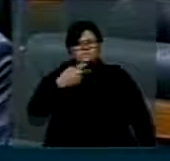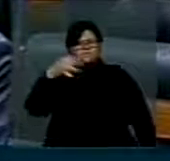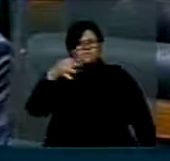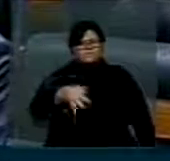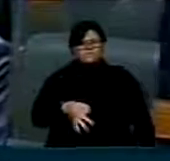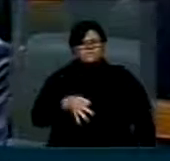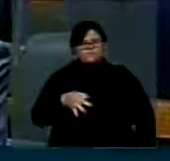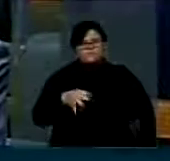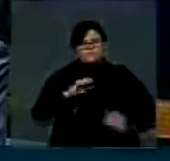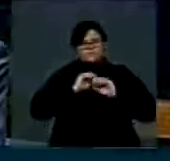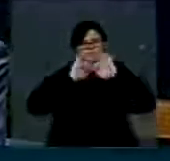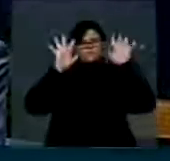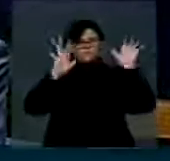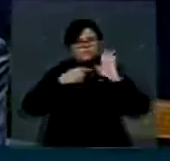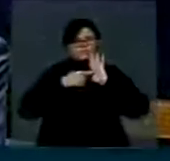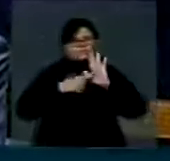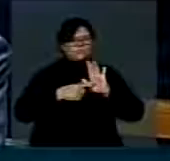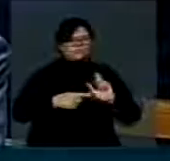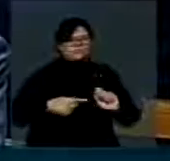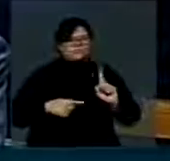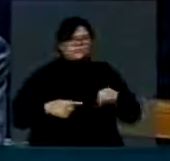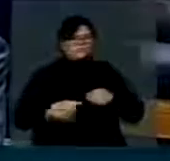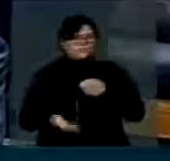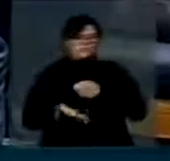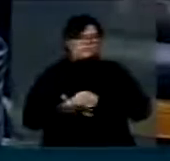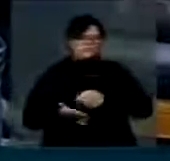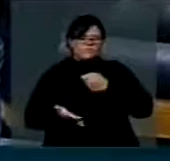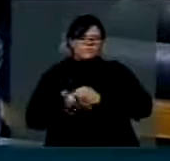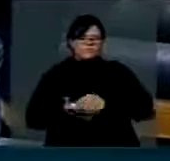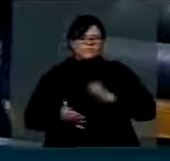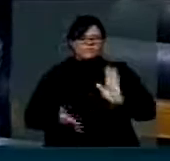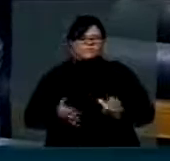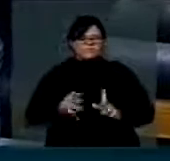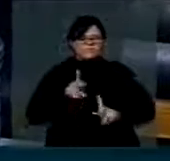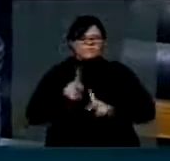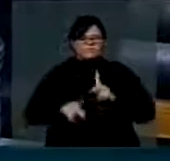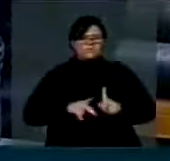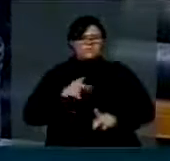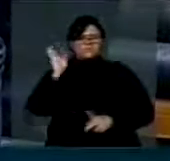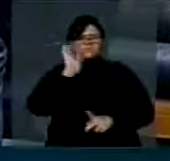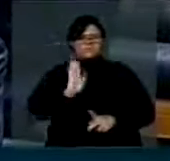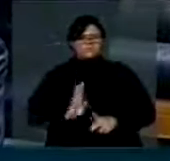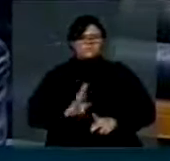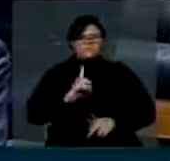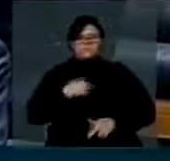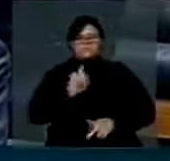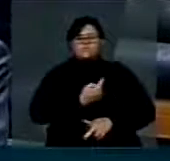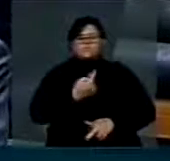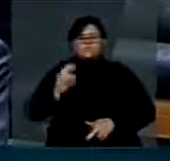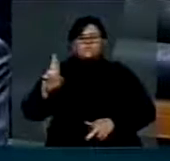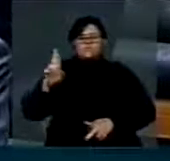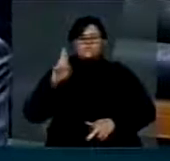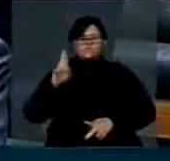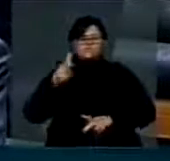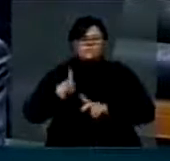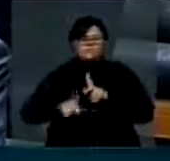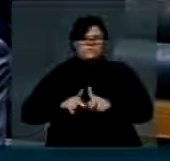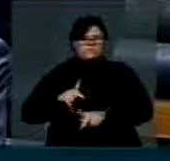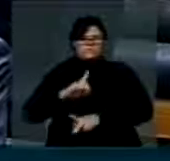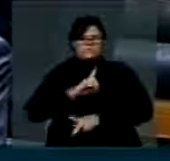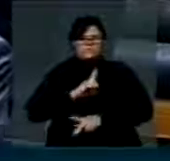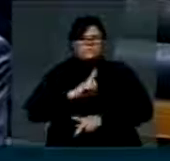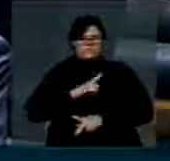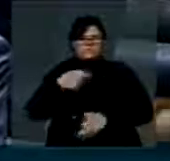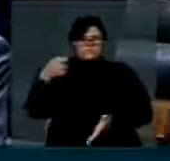que é exigido pelo povo brasileiro nós, representantes do povo, temos o dever